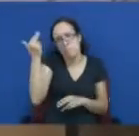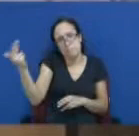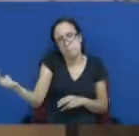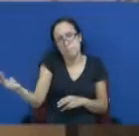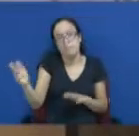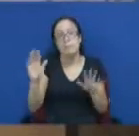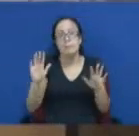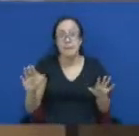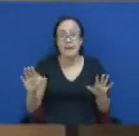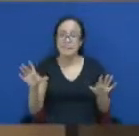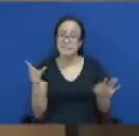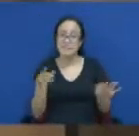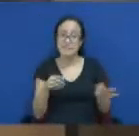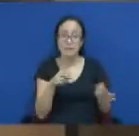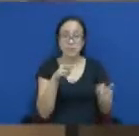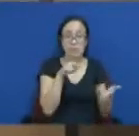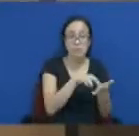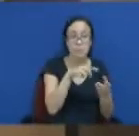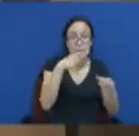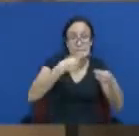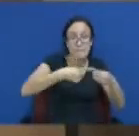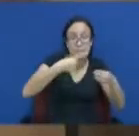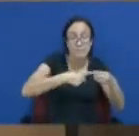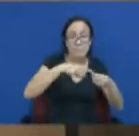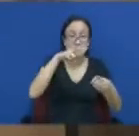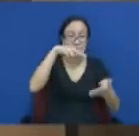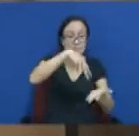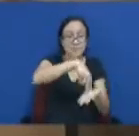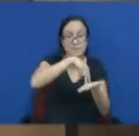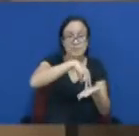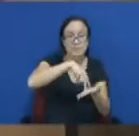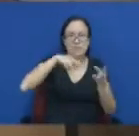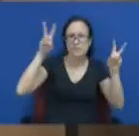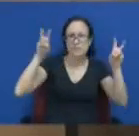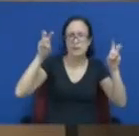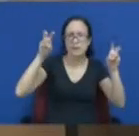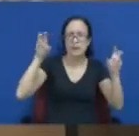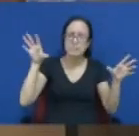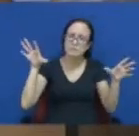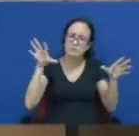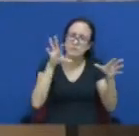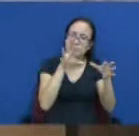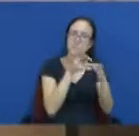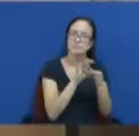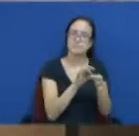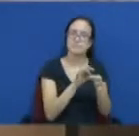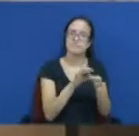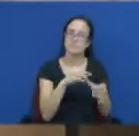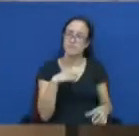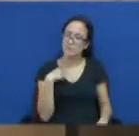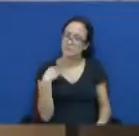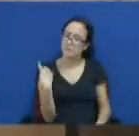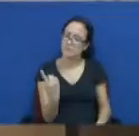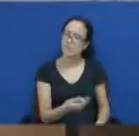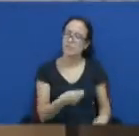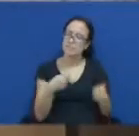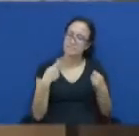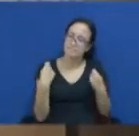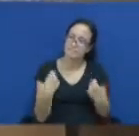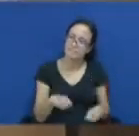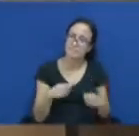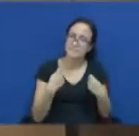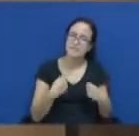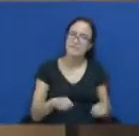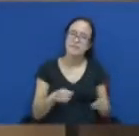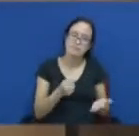nos une de forma indiscutível e todos, sem exceção, todos nós temos a contribuir, todos nós